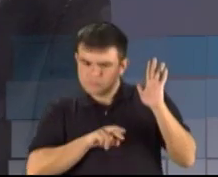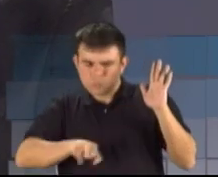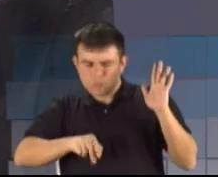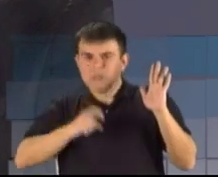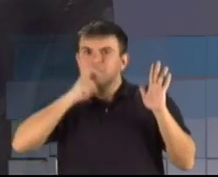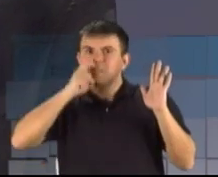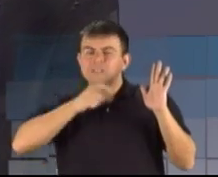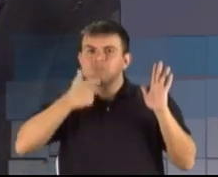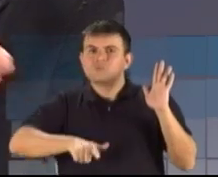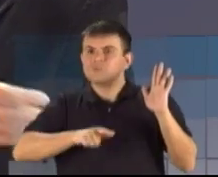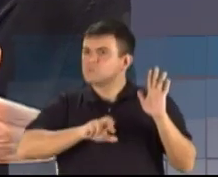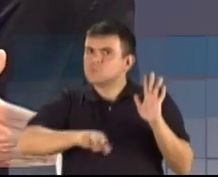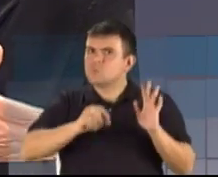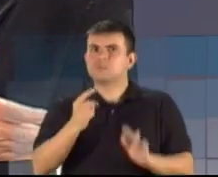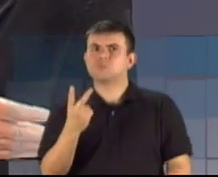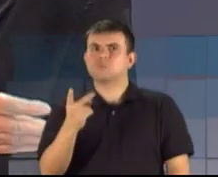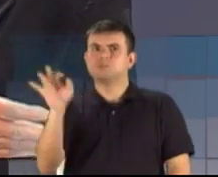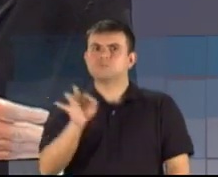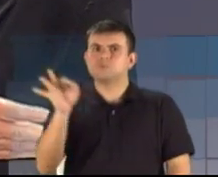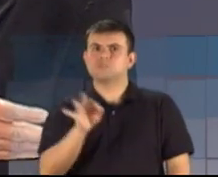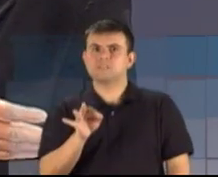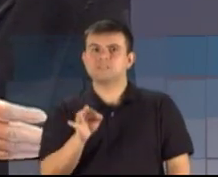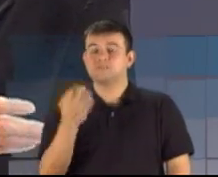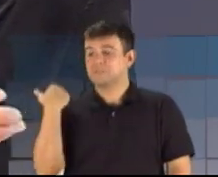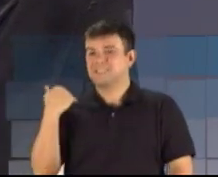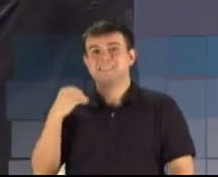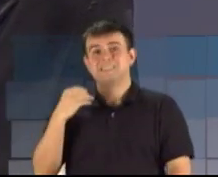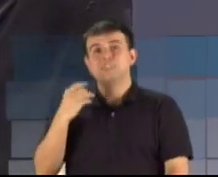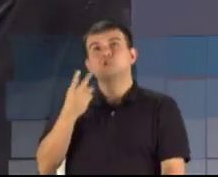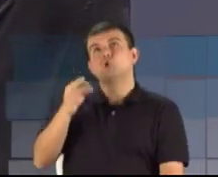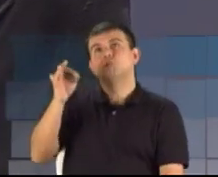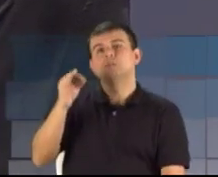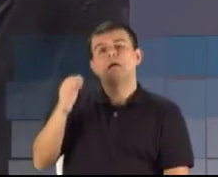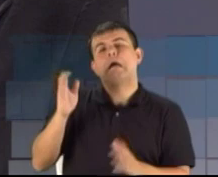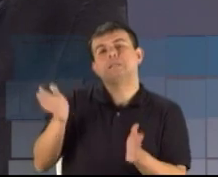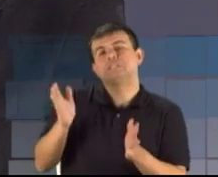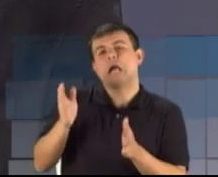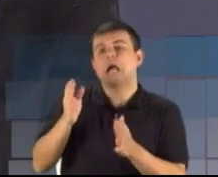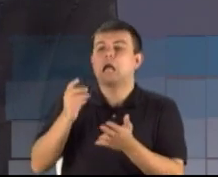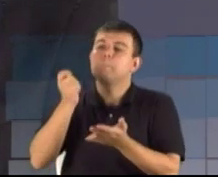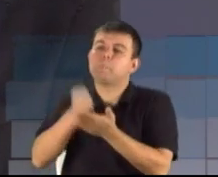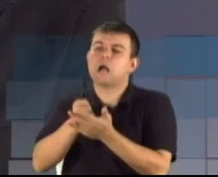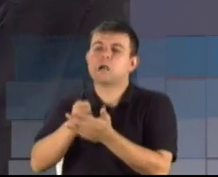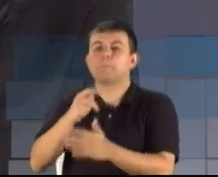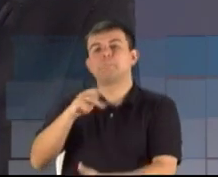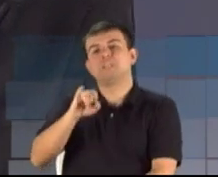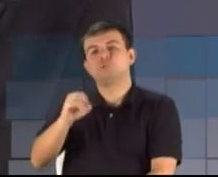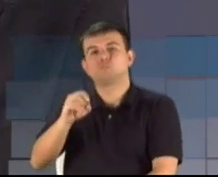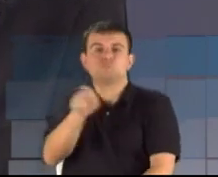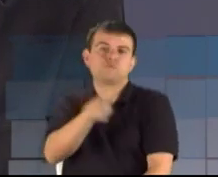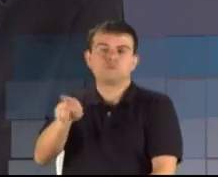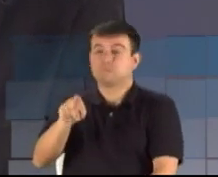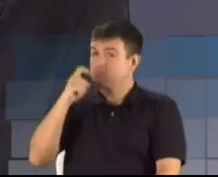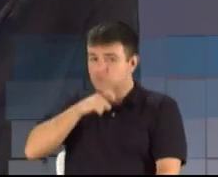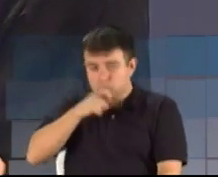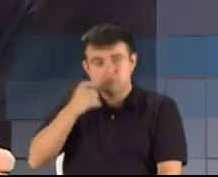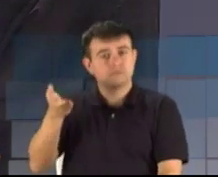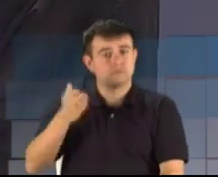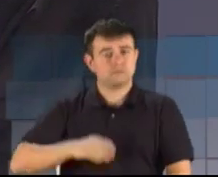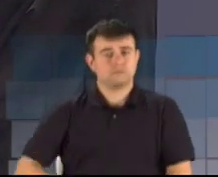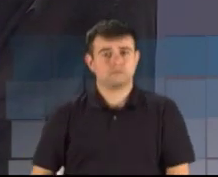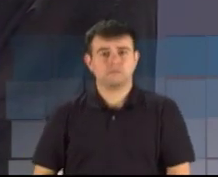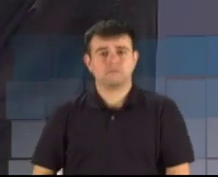mais uma vez. Mentiram para os professores que cobriu o piso. Mentem que nós vamos, que nós não vamos cumprir